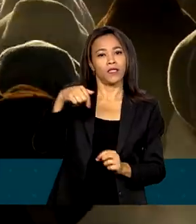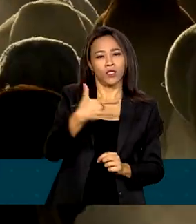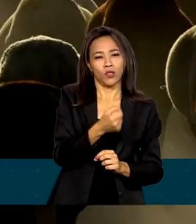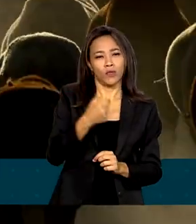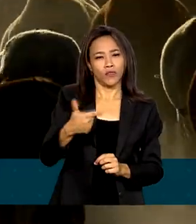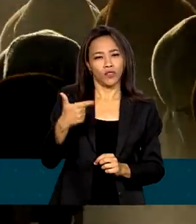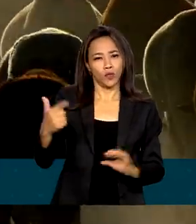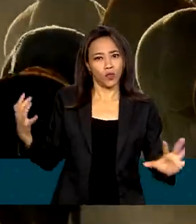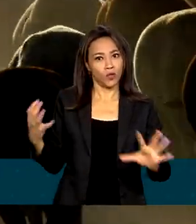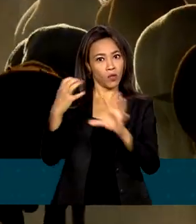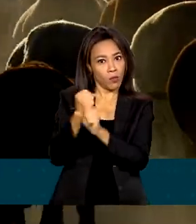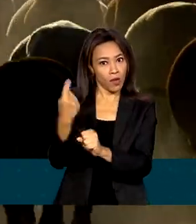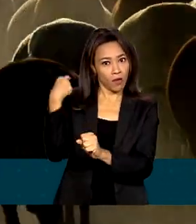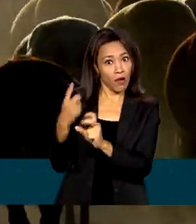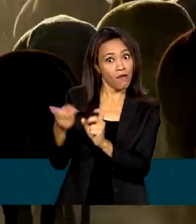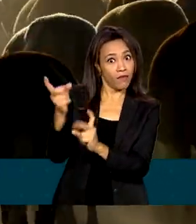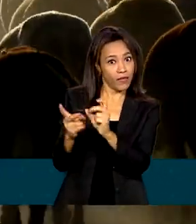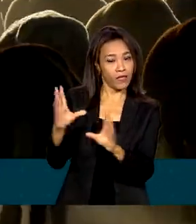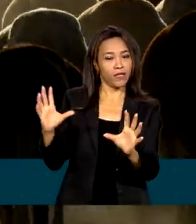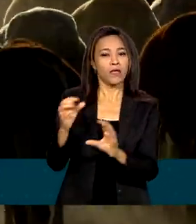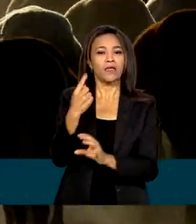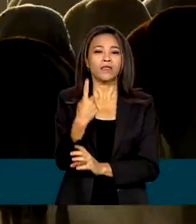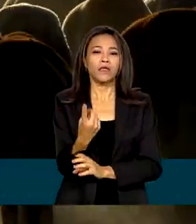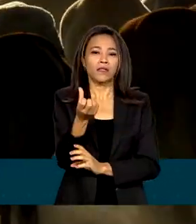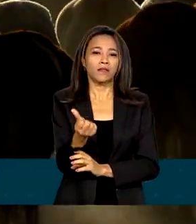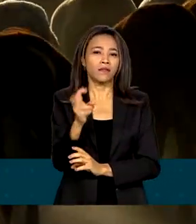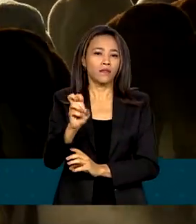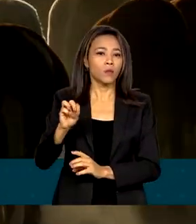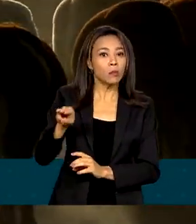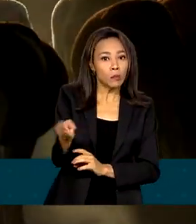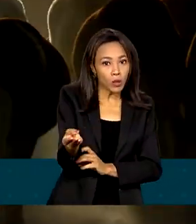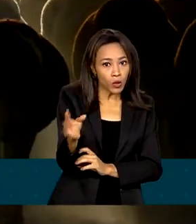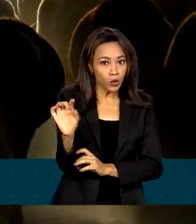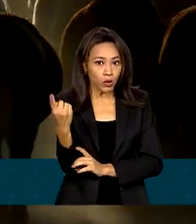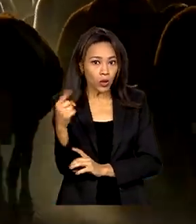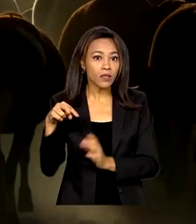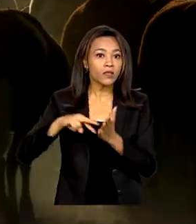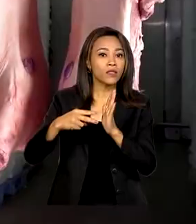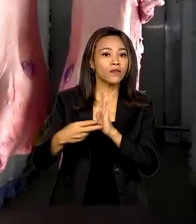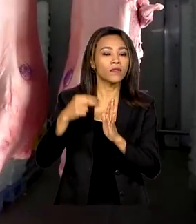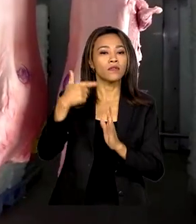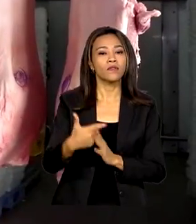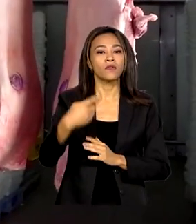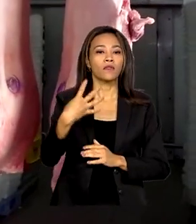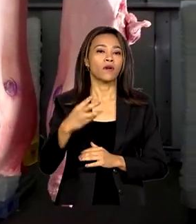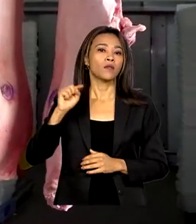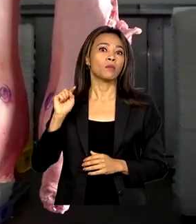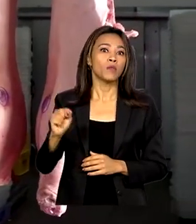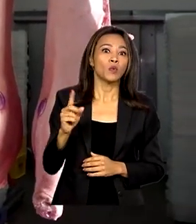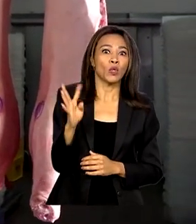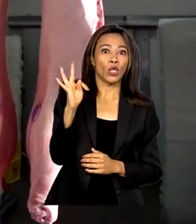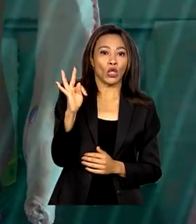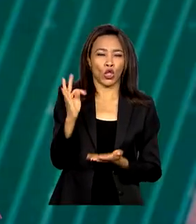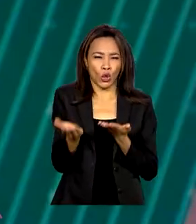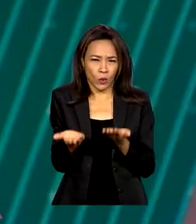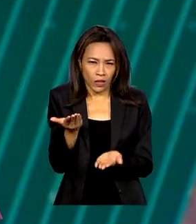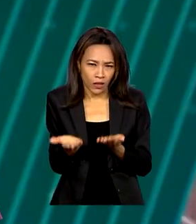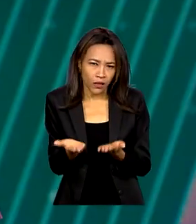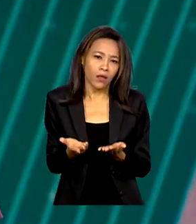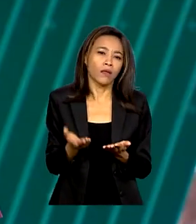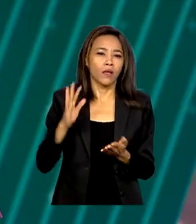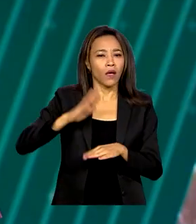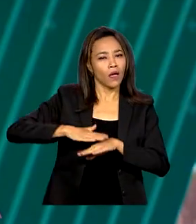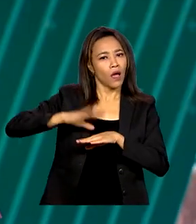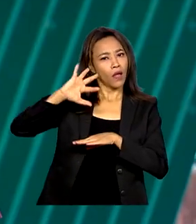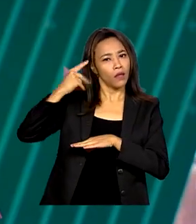totalizaram cerca de 165 milhões de dólares, representando 24 mil toneladas do produto. A decisão